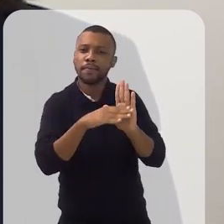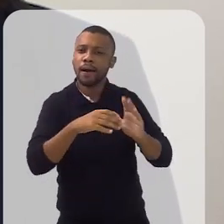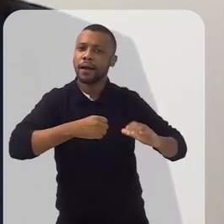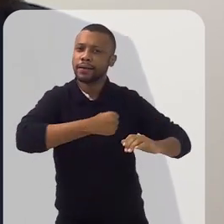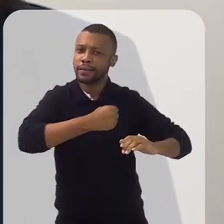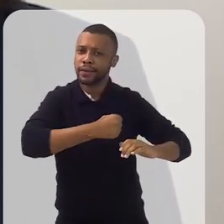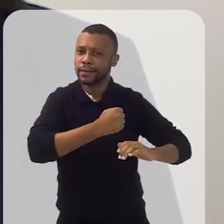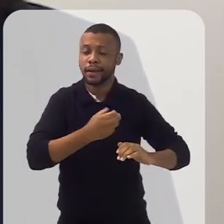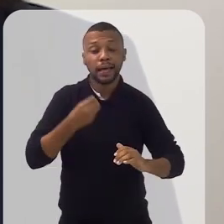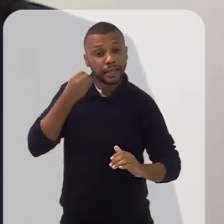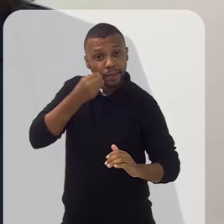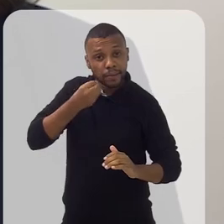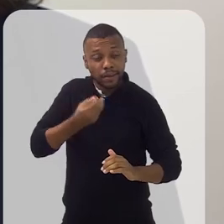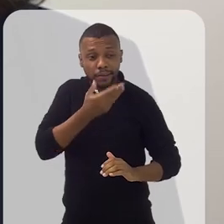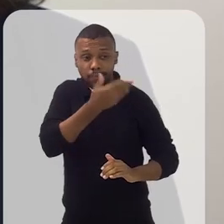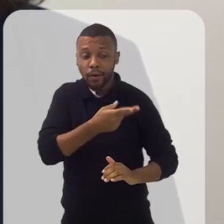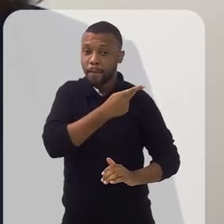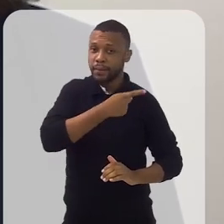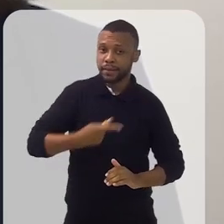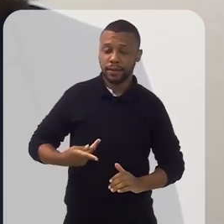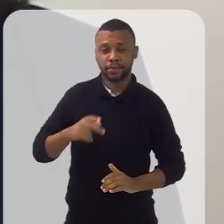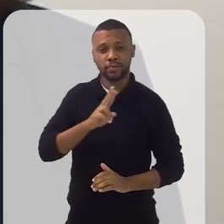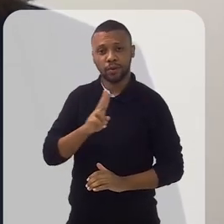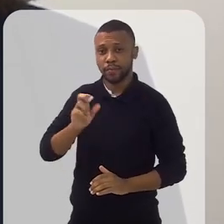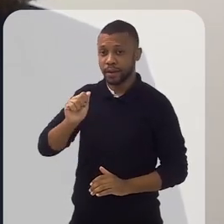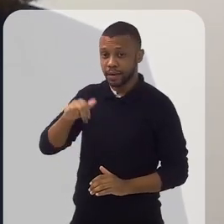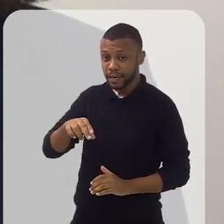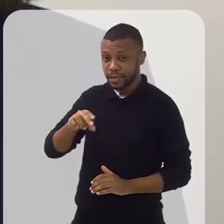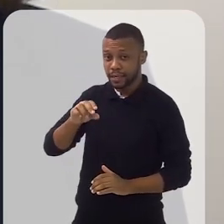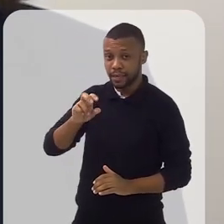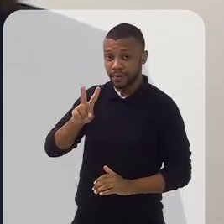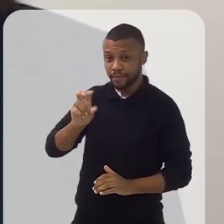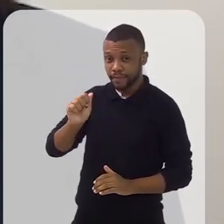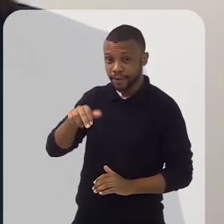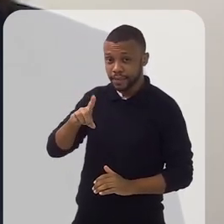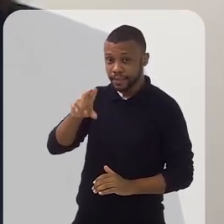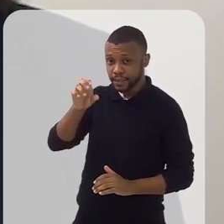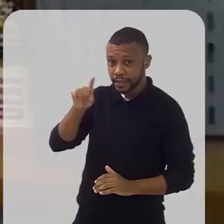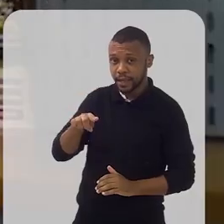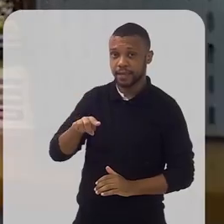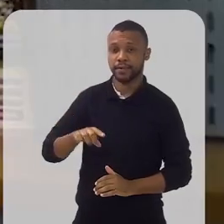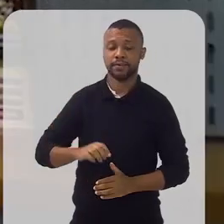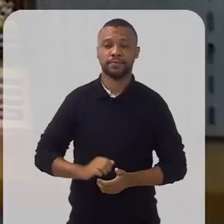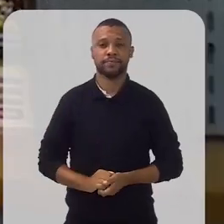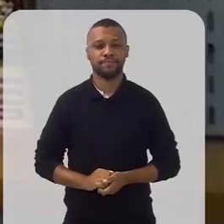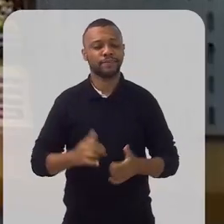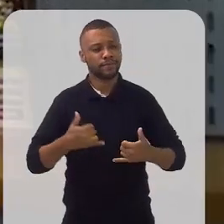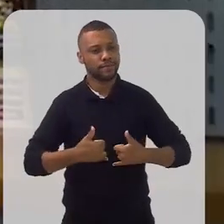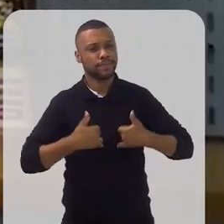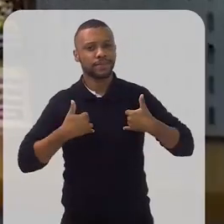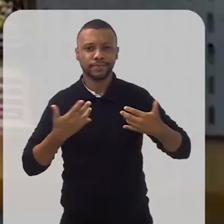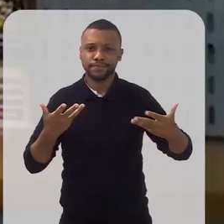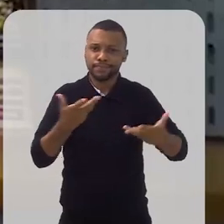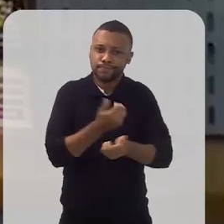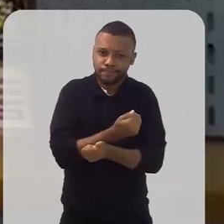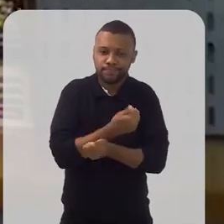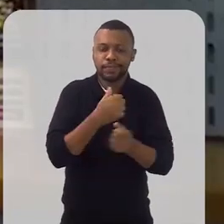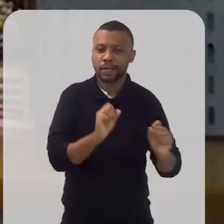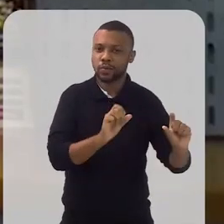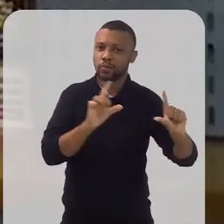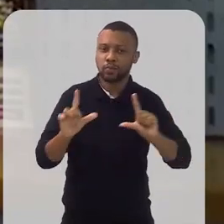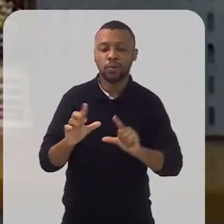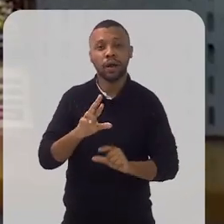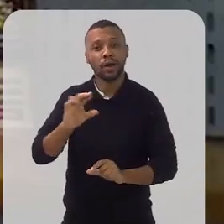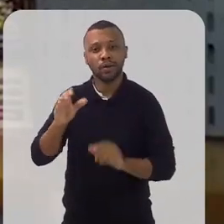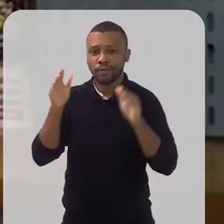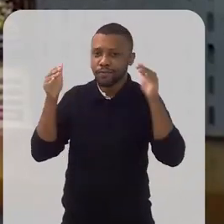essa experiência para a gente é o presidente do CIEDES, o André Brilhante. Oi, André. Olá, Geisa. Prazer enorme estar aqui com você hoje no Rio em